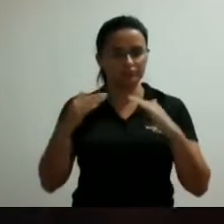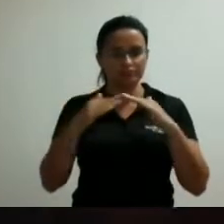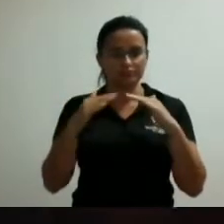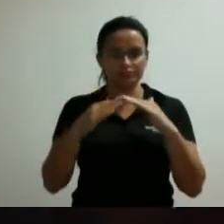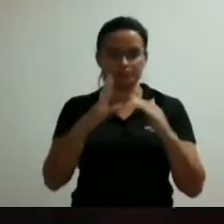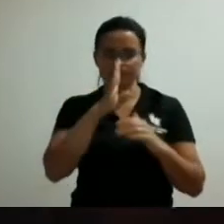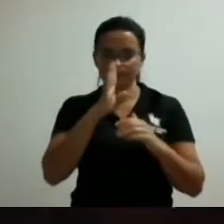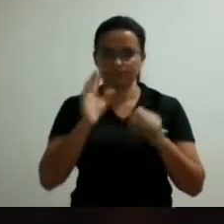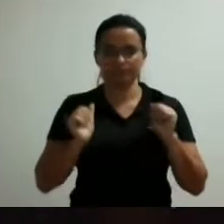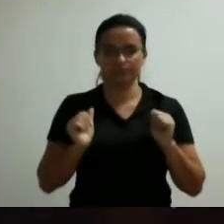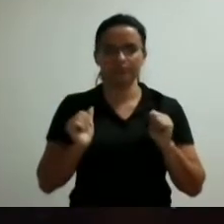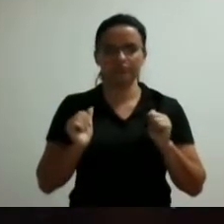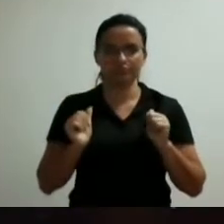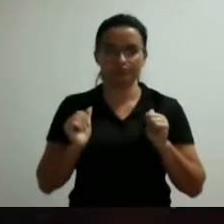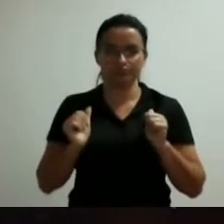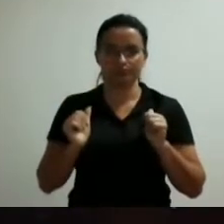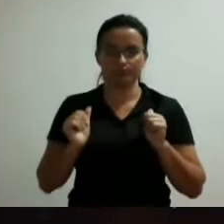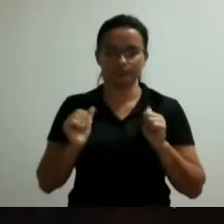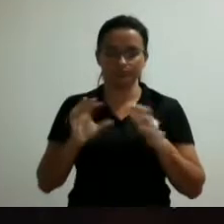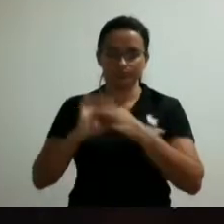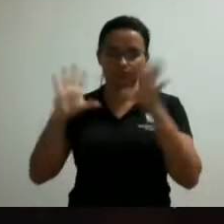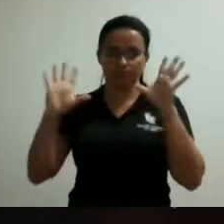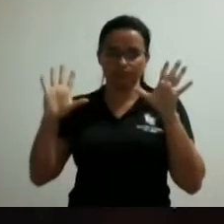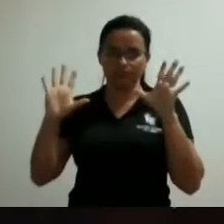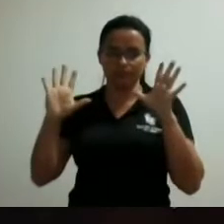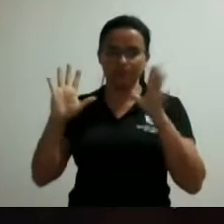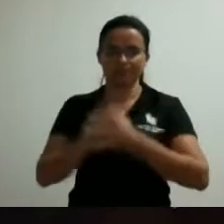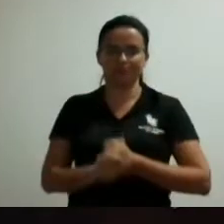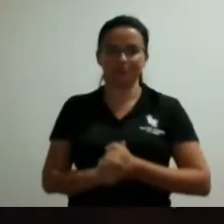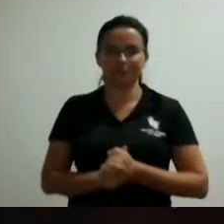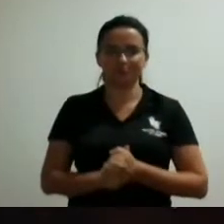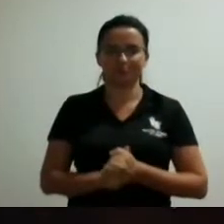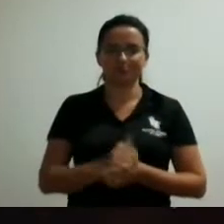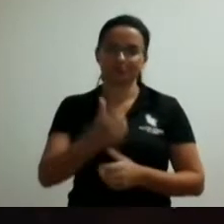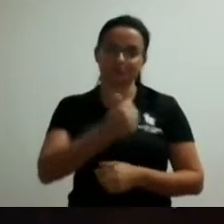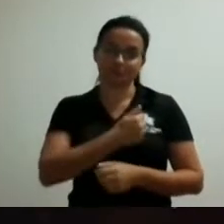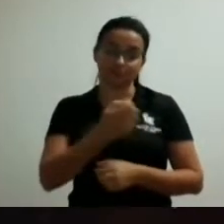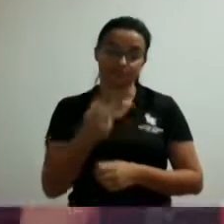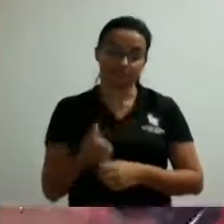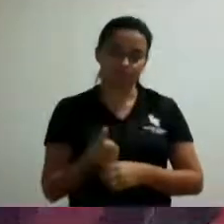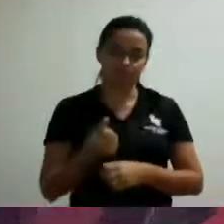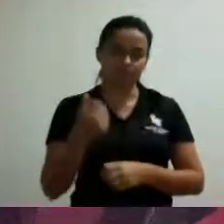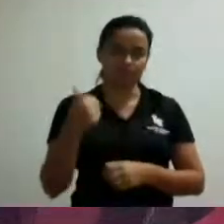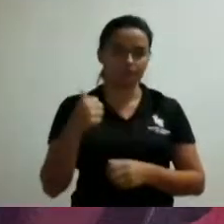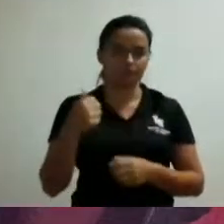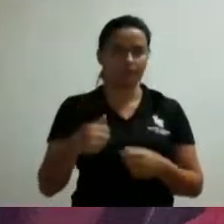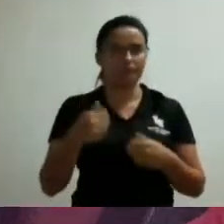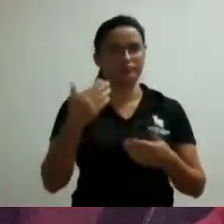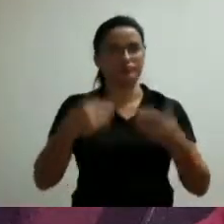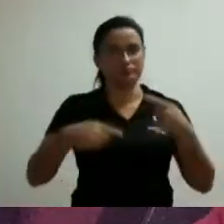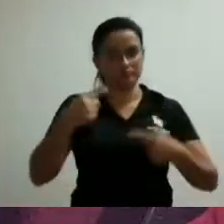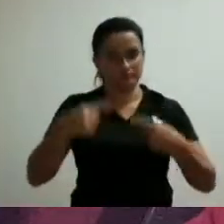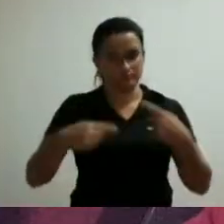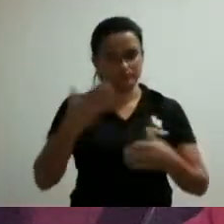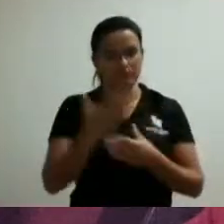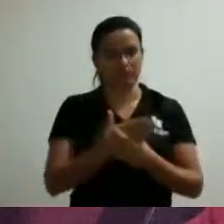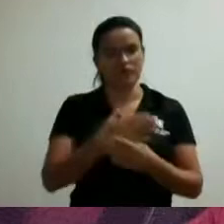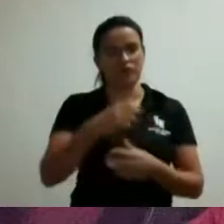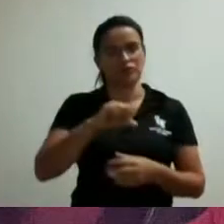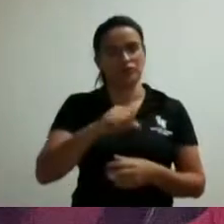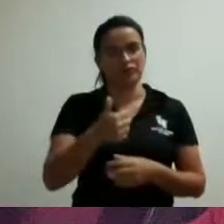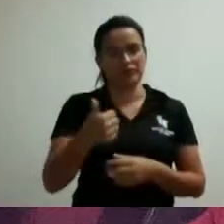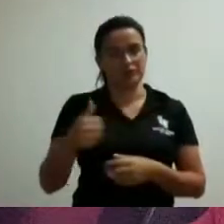permaneçam como estão aprovado número 6 primeira discussão processo 91 73 2021